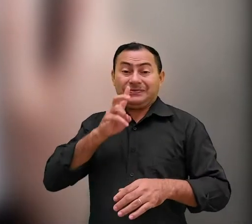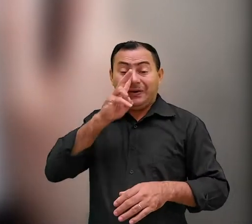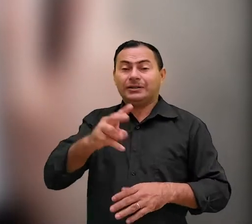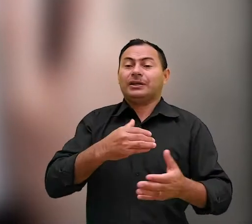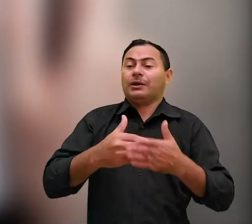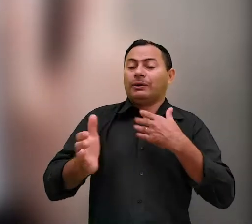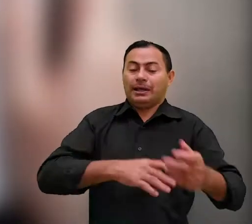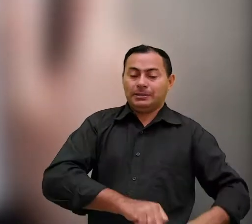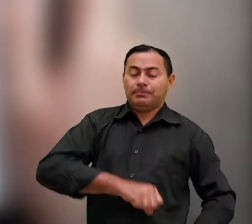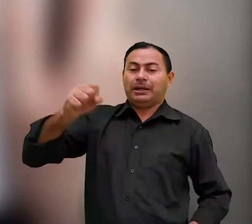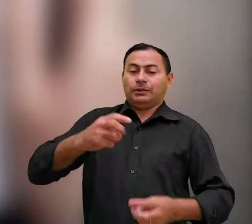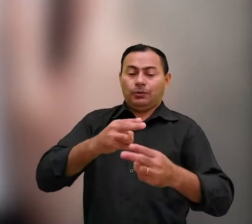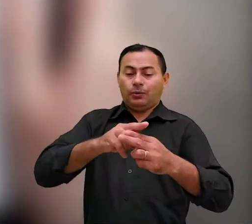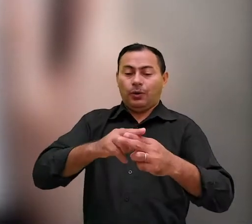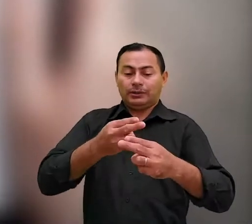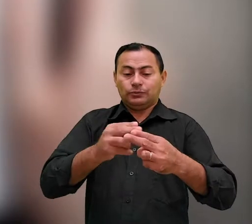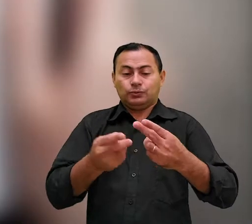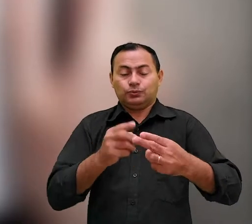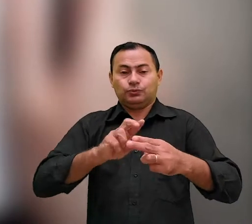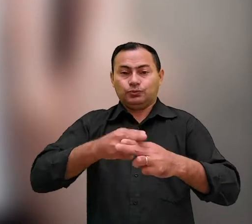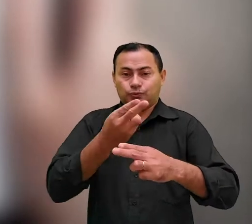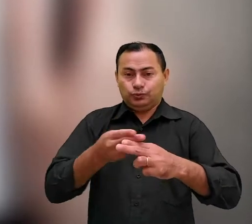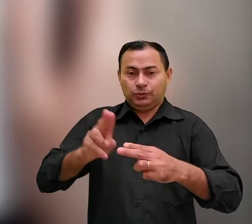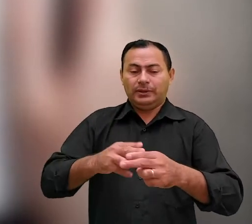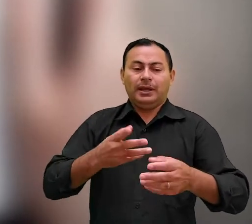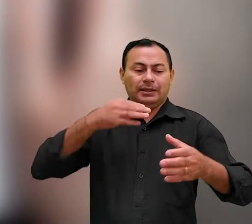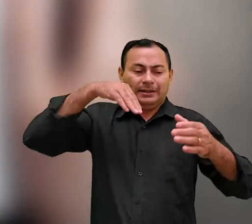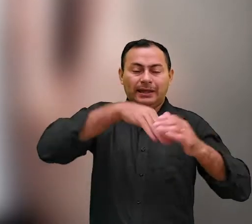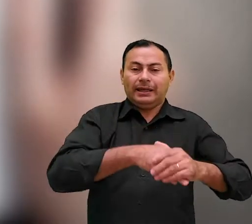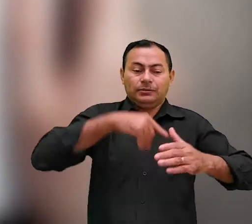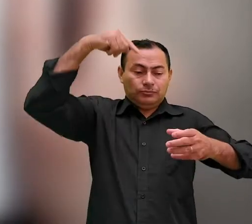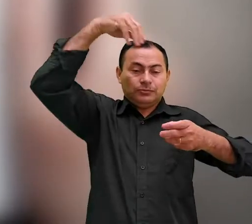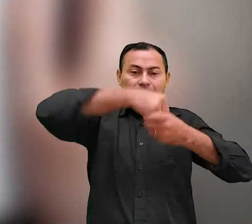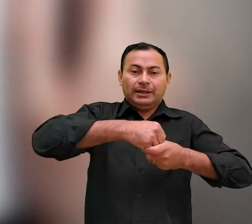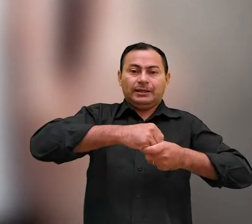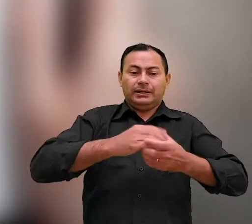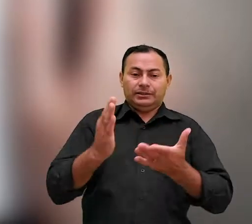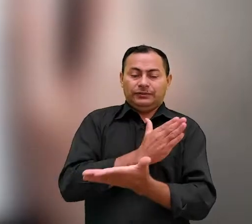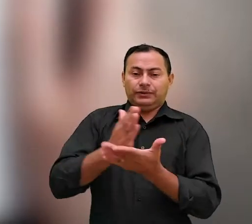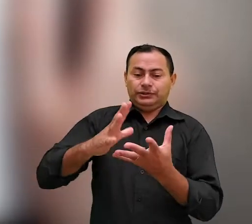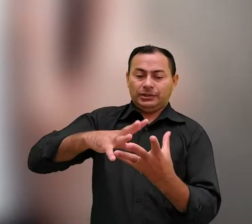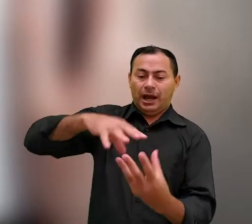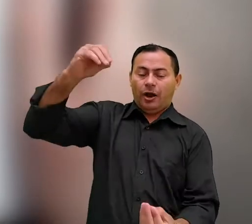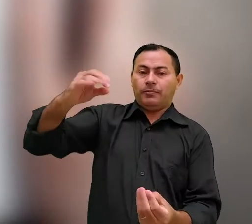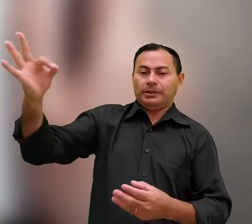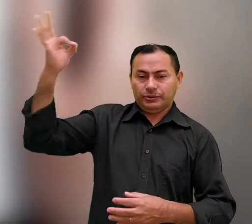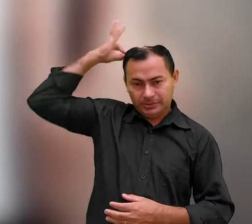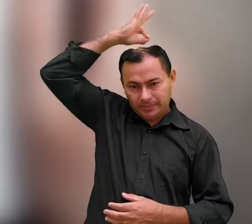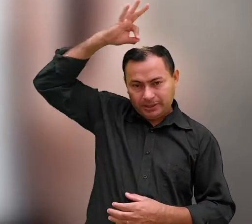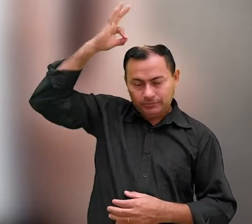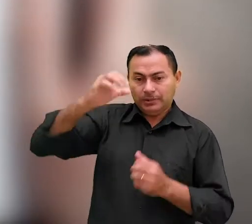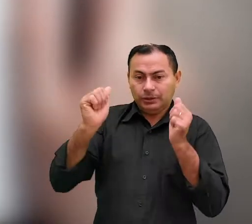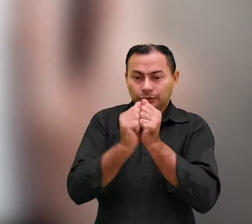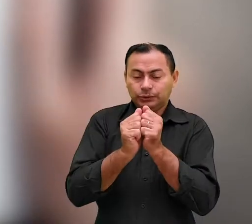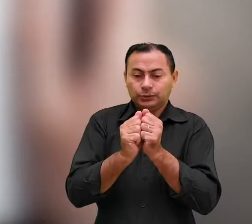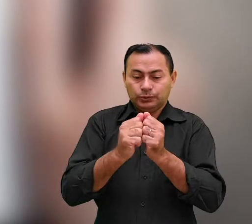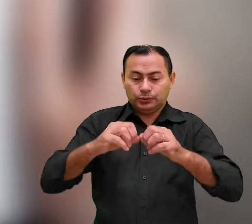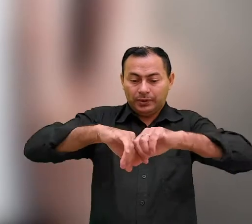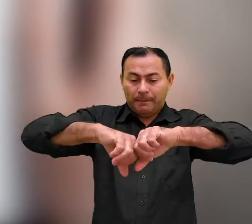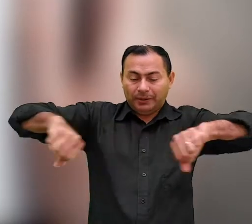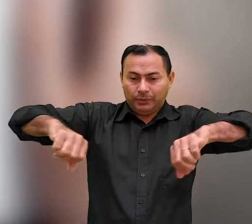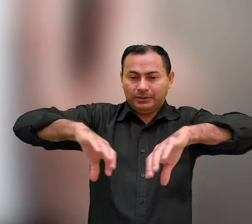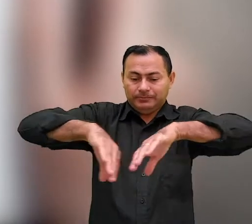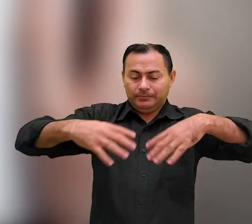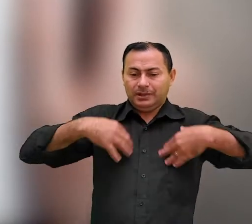afiada que qualquer espada de dois gumes ela penetra até o ponto de dividir a alma e espírito juntas e